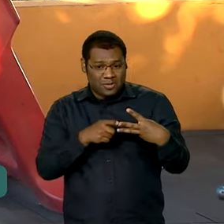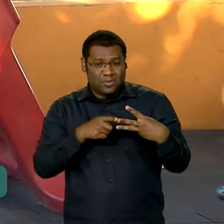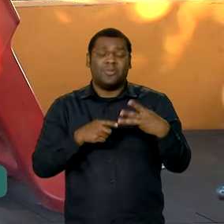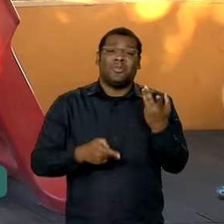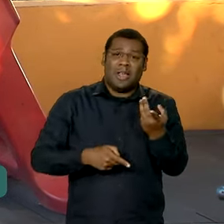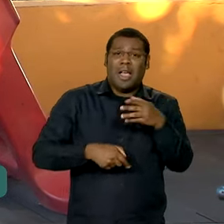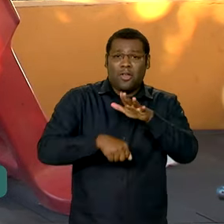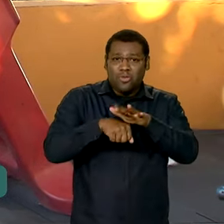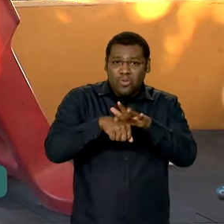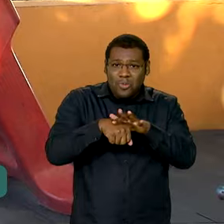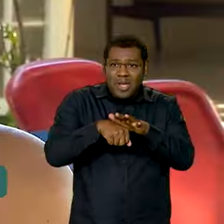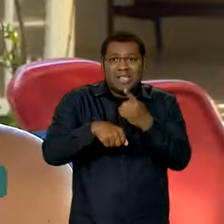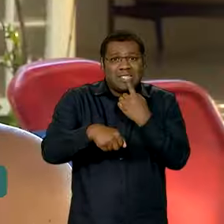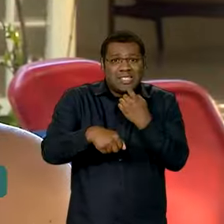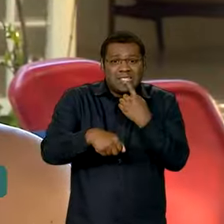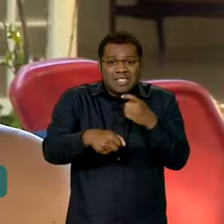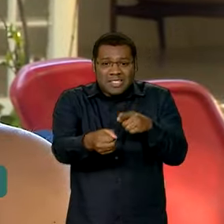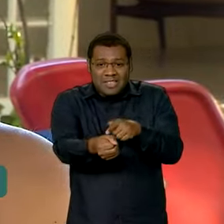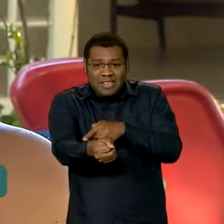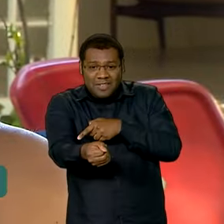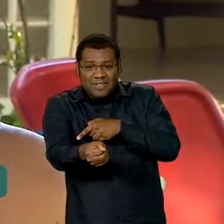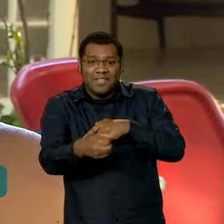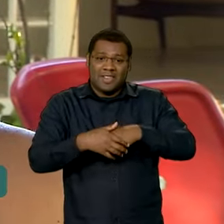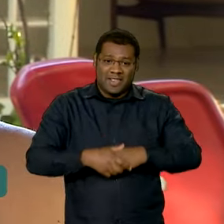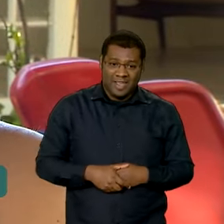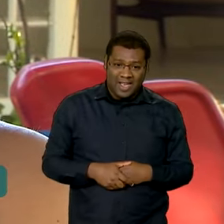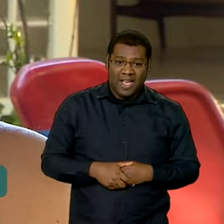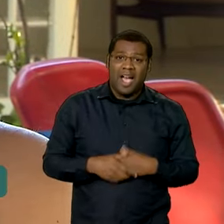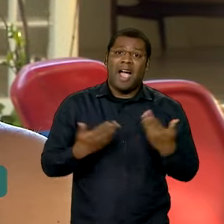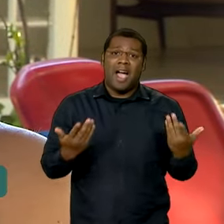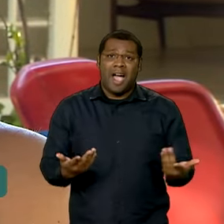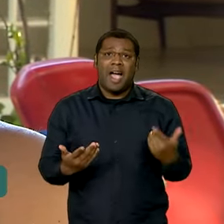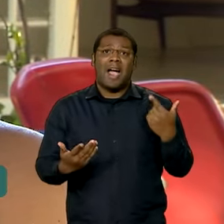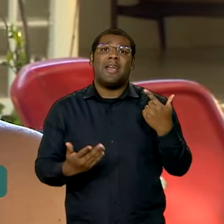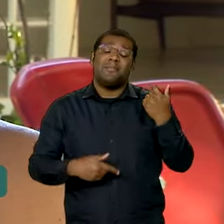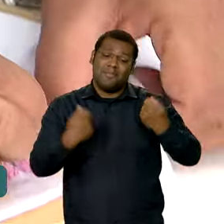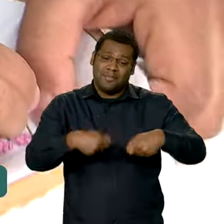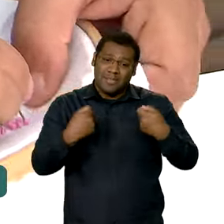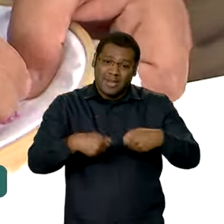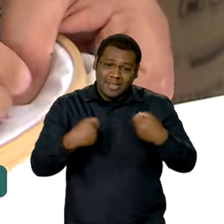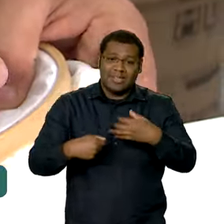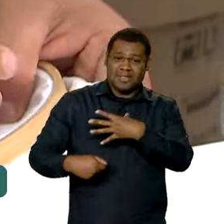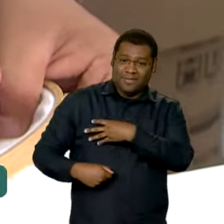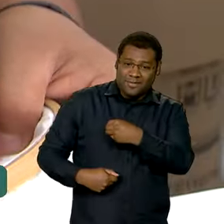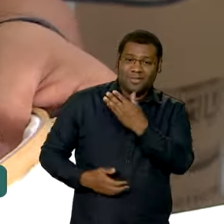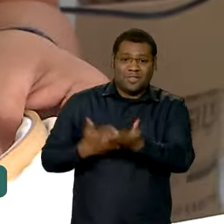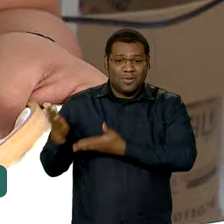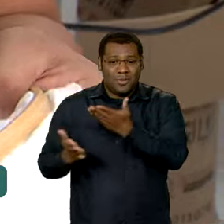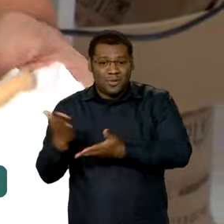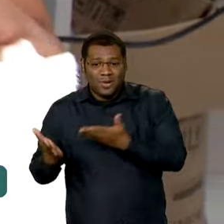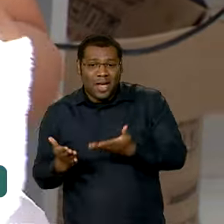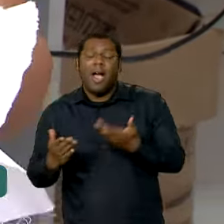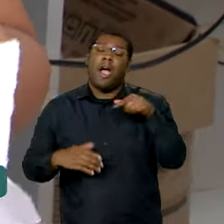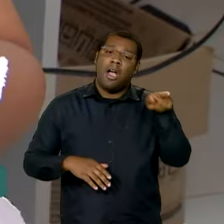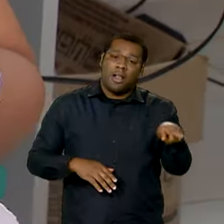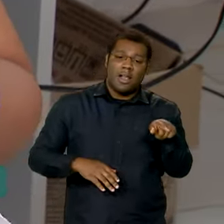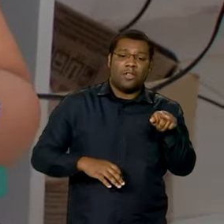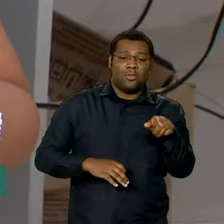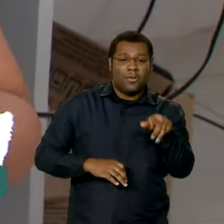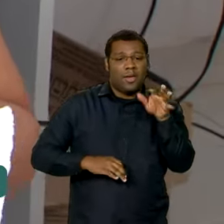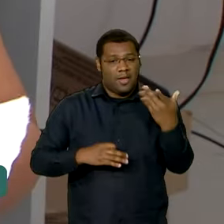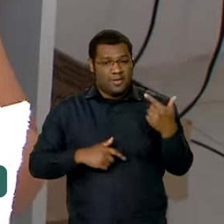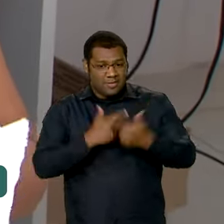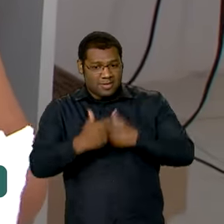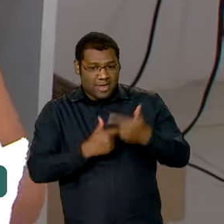exigem cuidados integrais. Como não consegue ficar fora de casa por muito tempo, ela produz peças de artesanato para ajudar